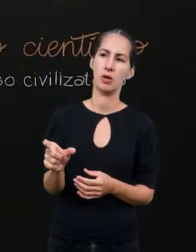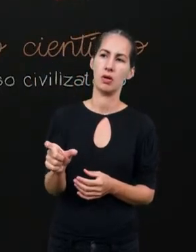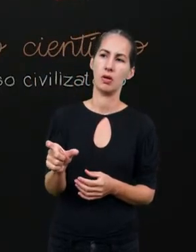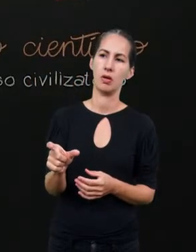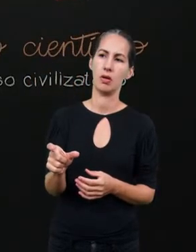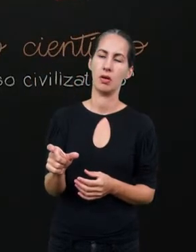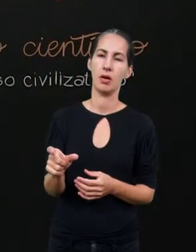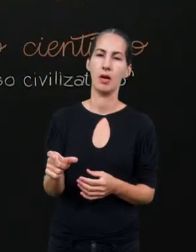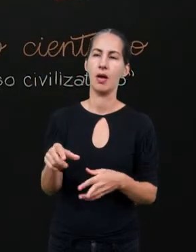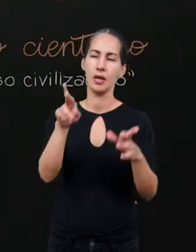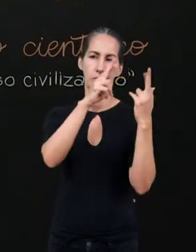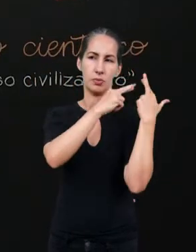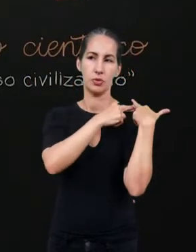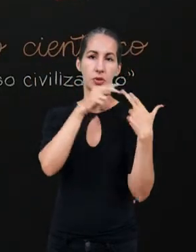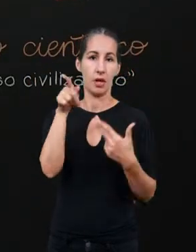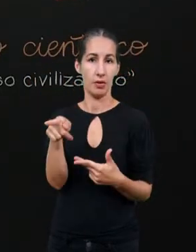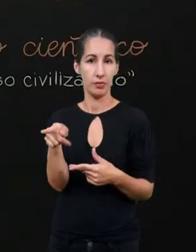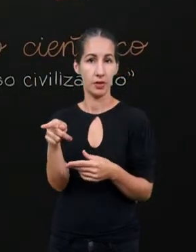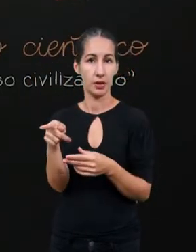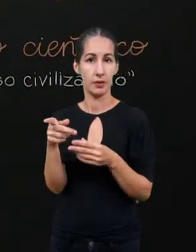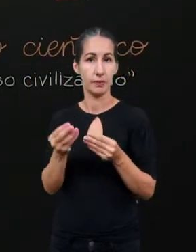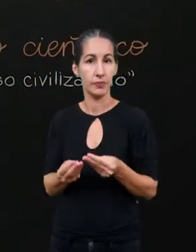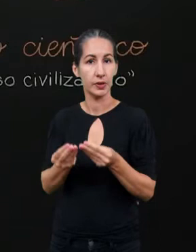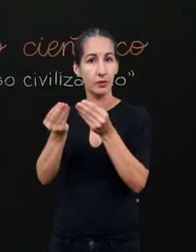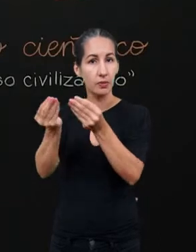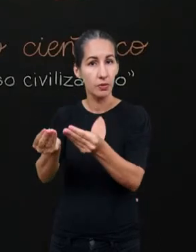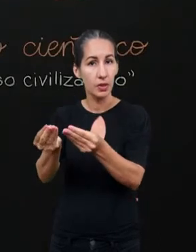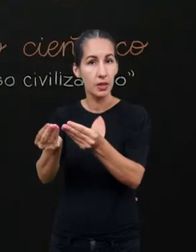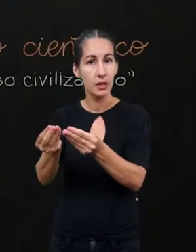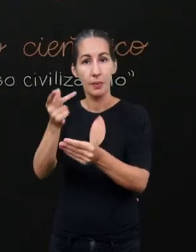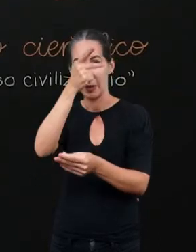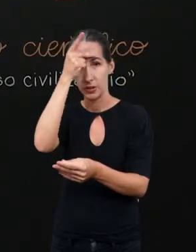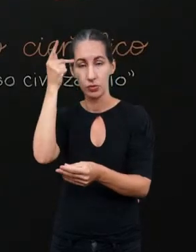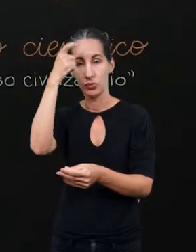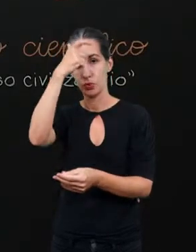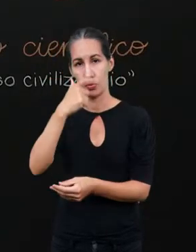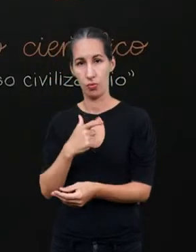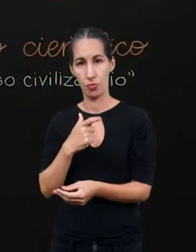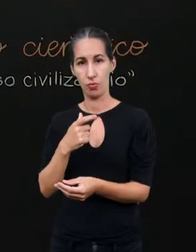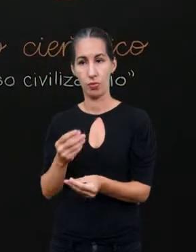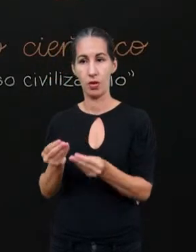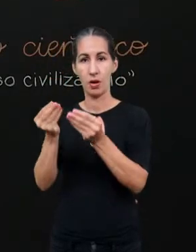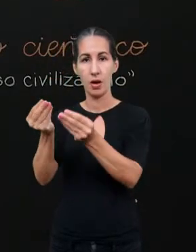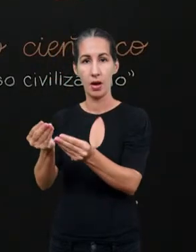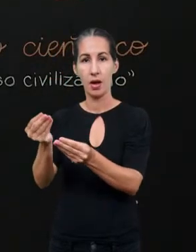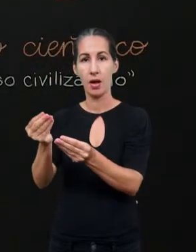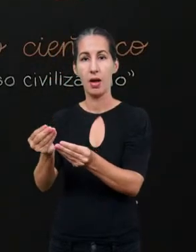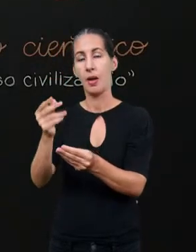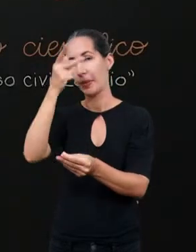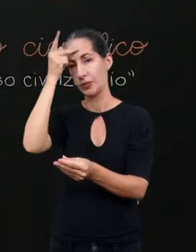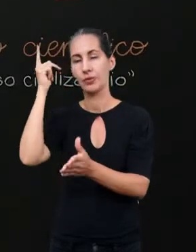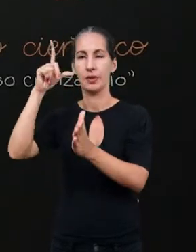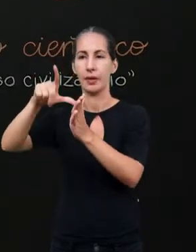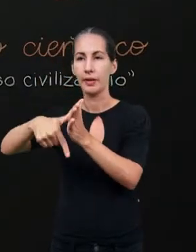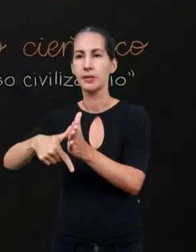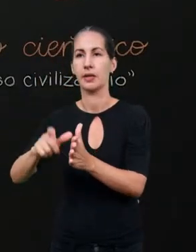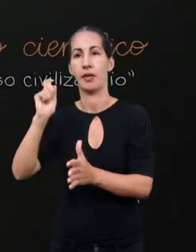responsáveis por levar a civilização aos povos atrasados.